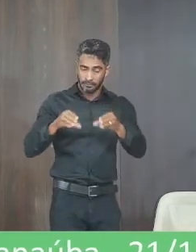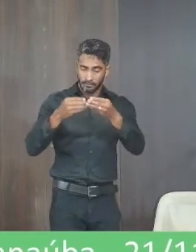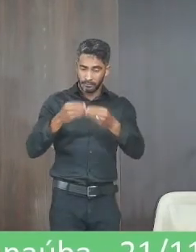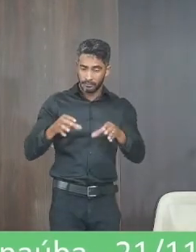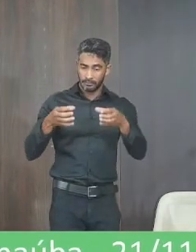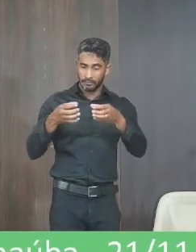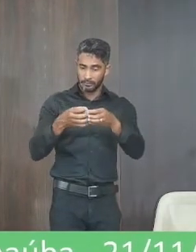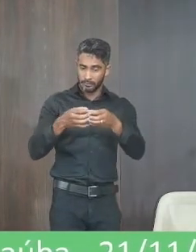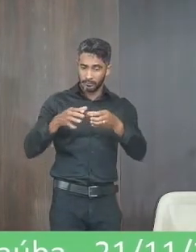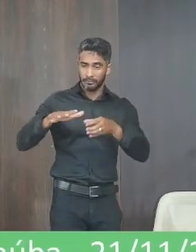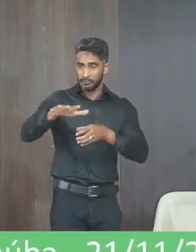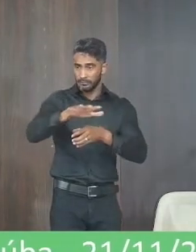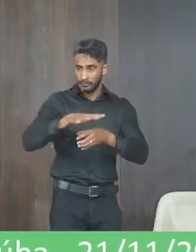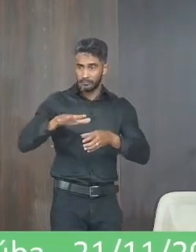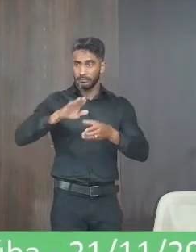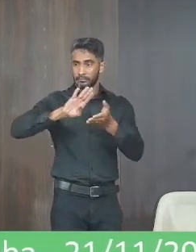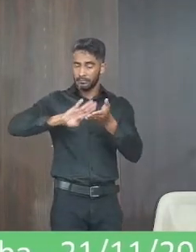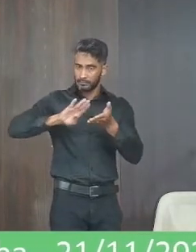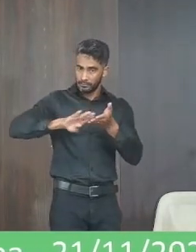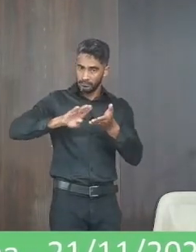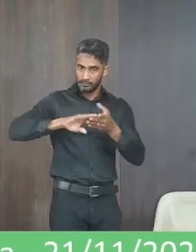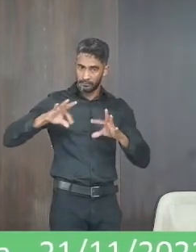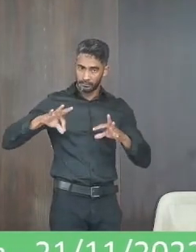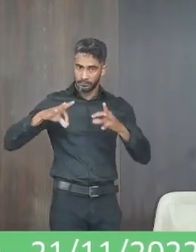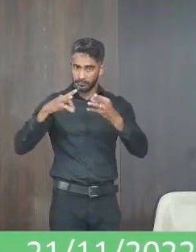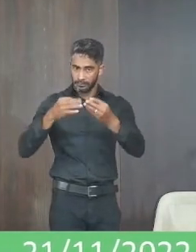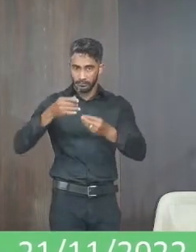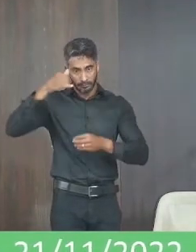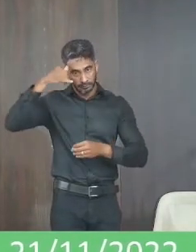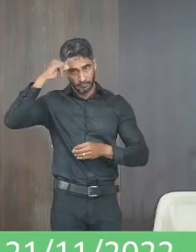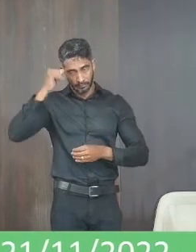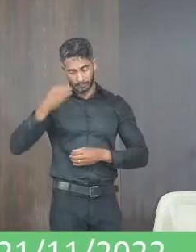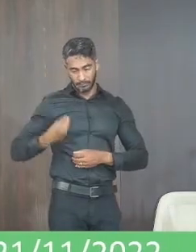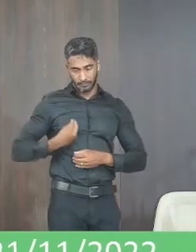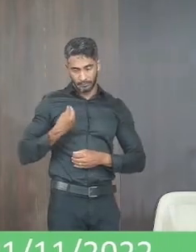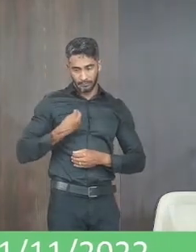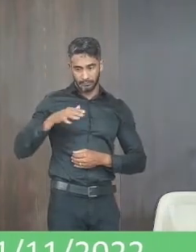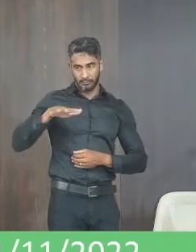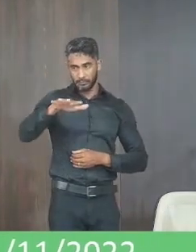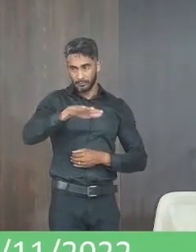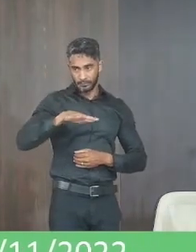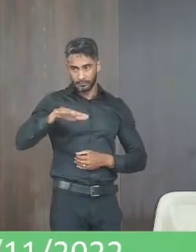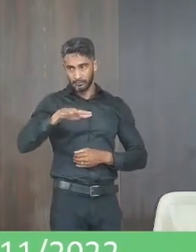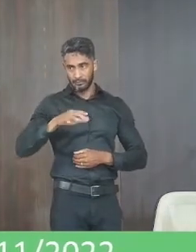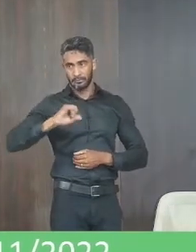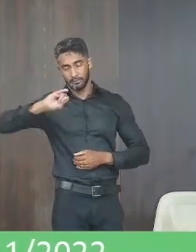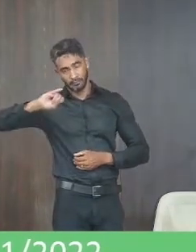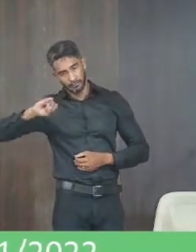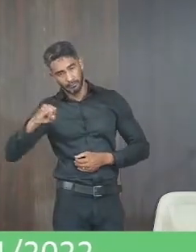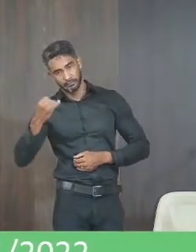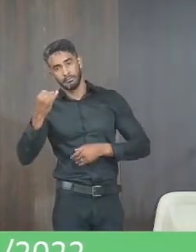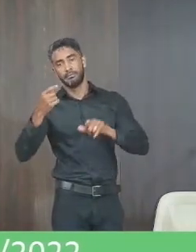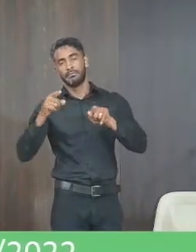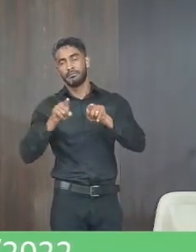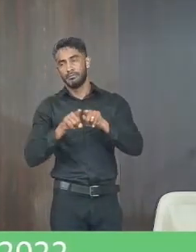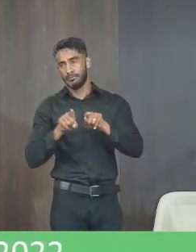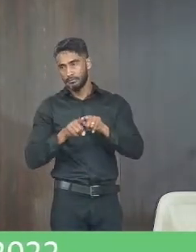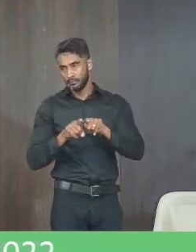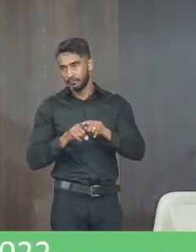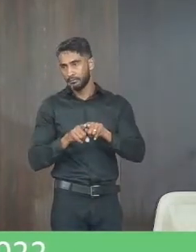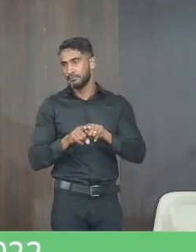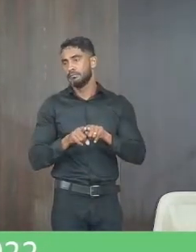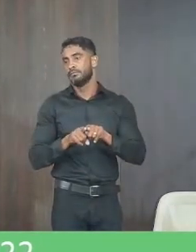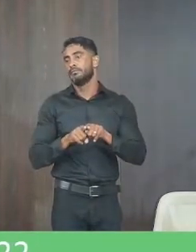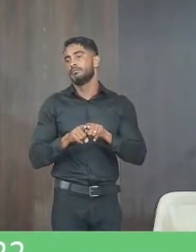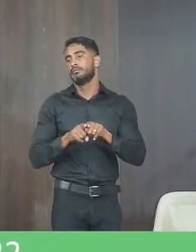comunidade local e fez a retirada de todo de todo o gado que se encontrava lá aproveitando a oportunidade também nos foi